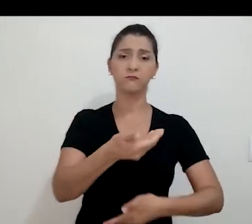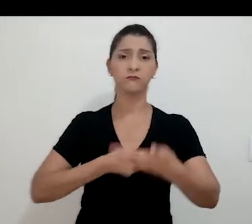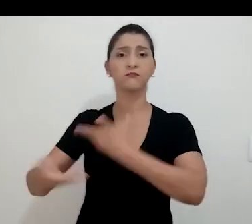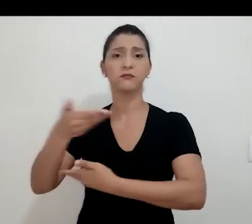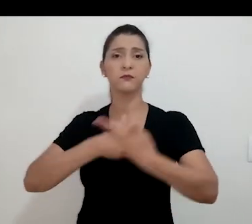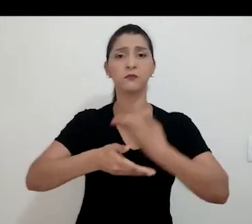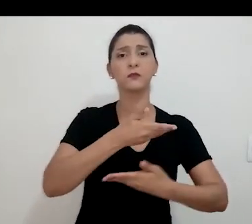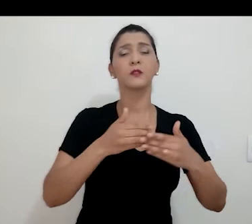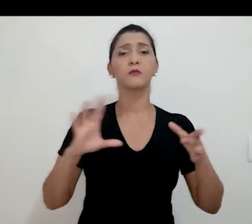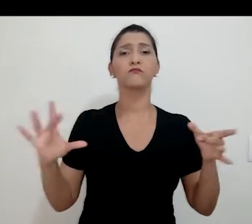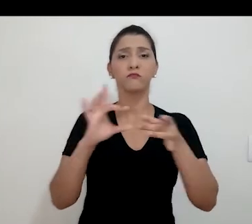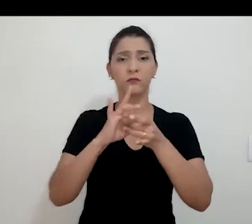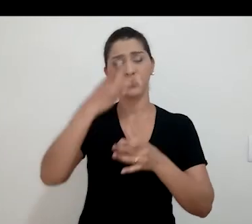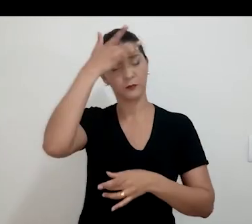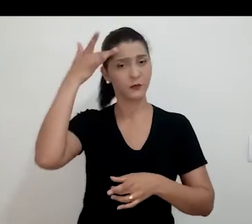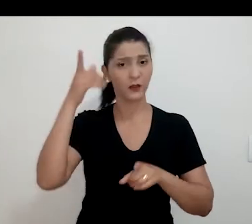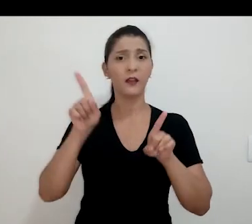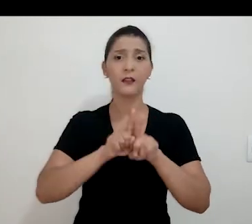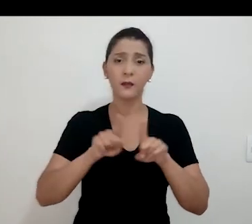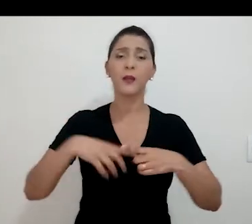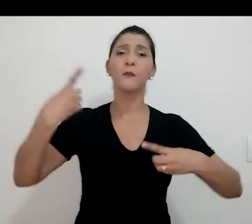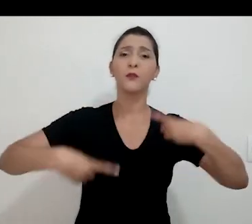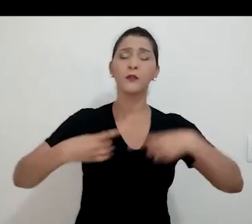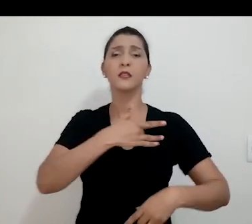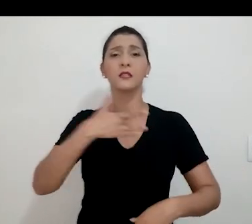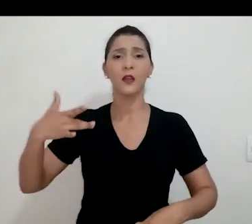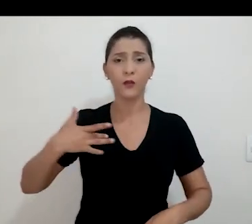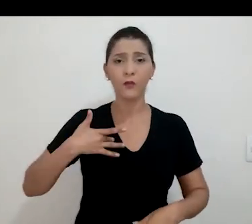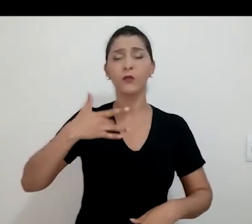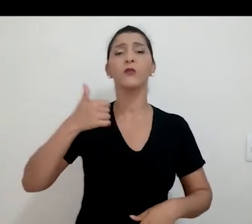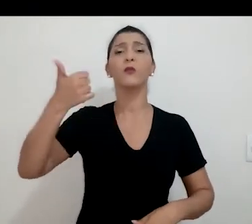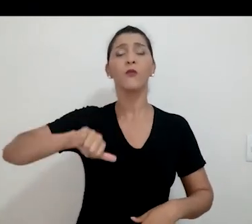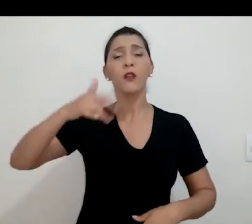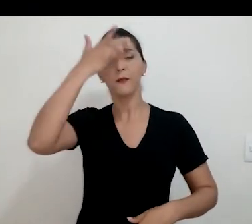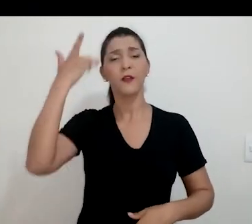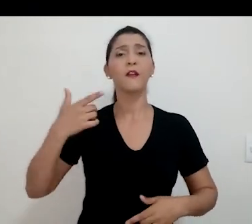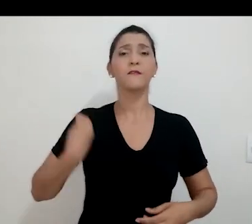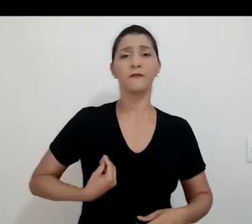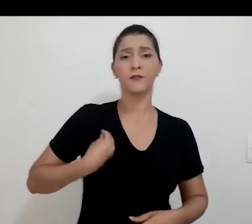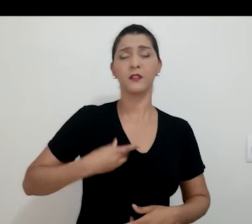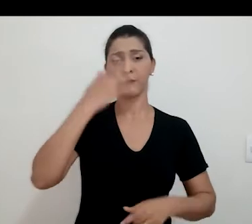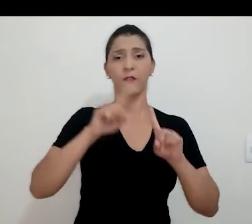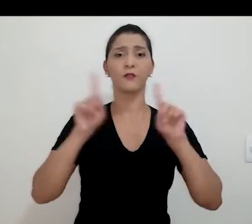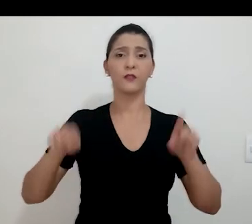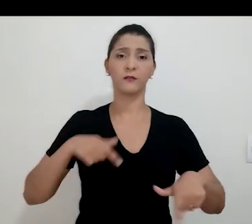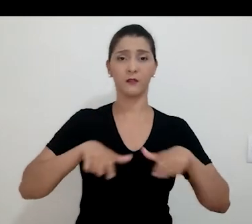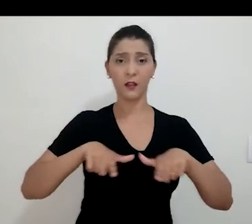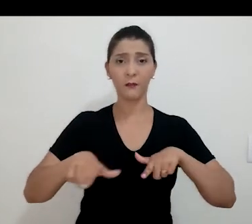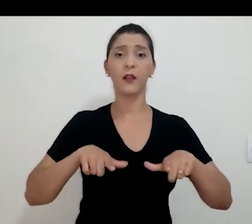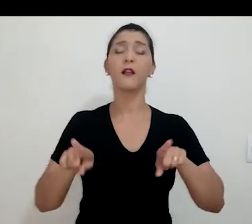integrada com as pessoas, estabelecer a política de saúde e qualidade de vida do trabalhador e estabelecer